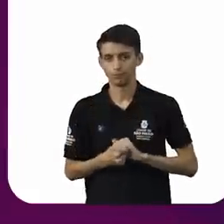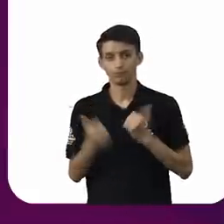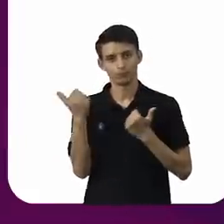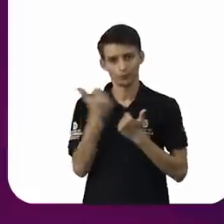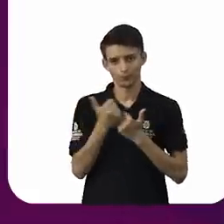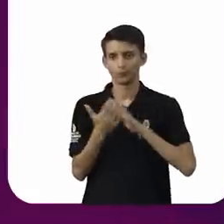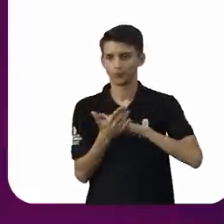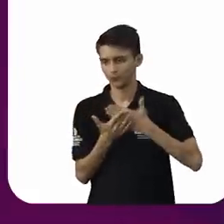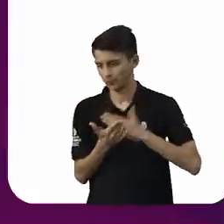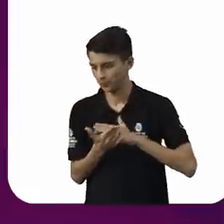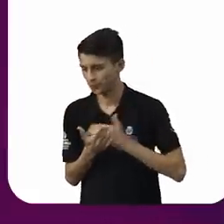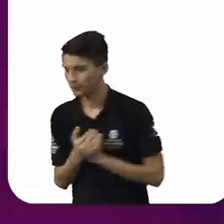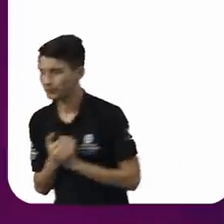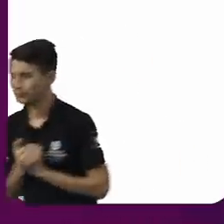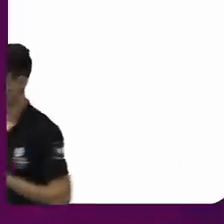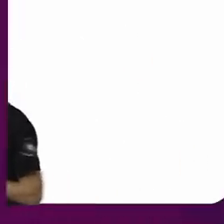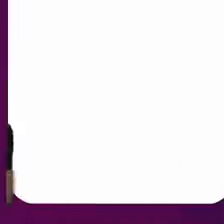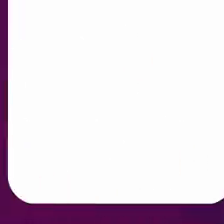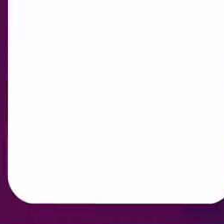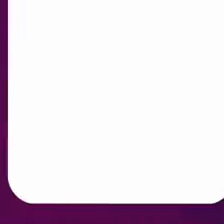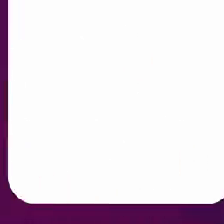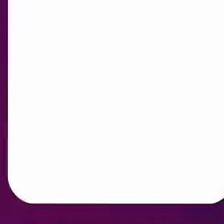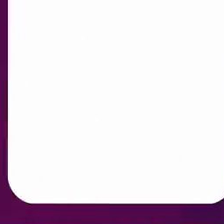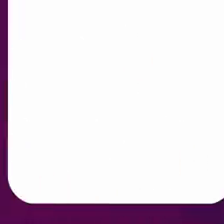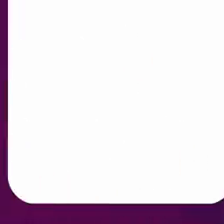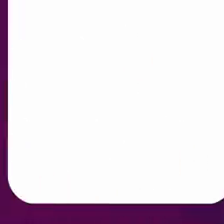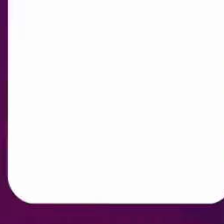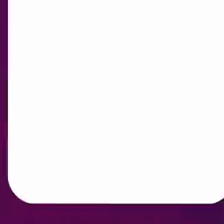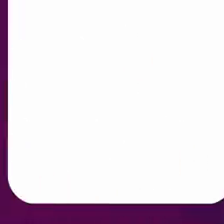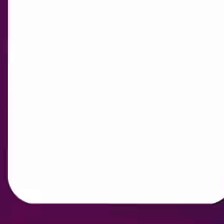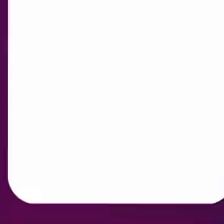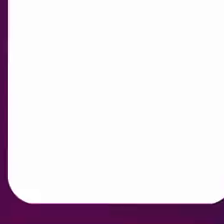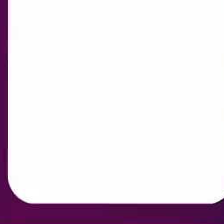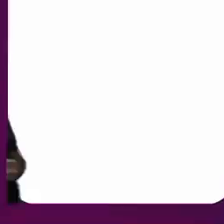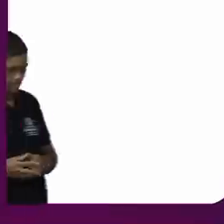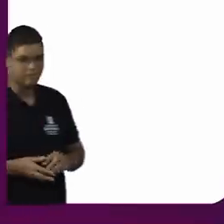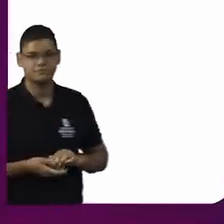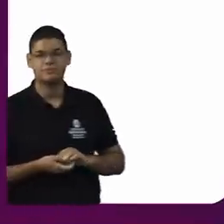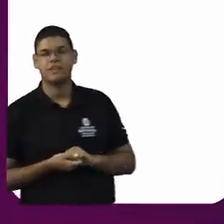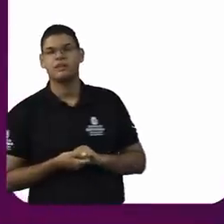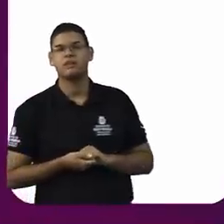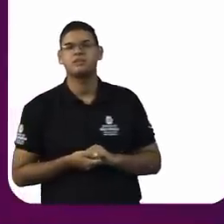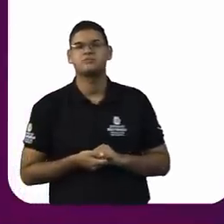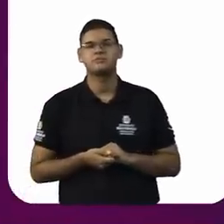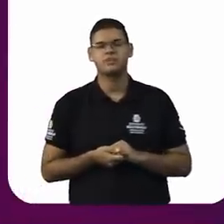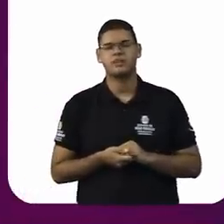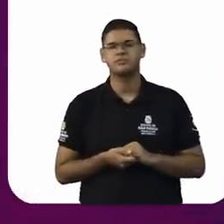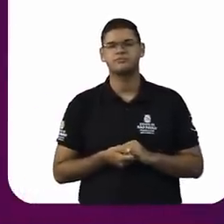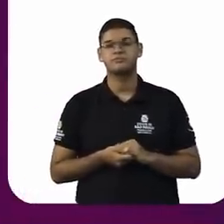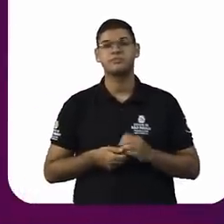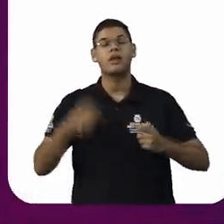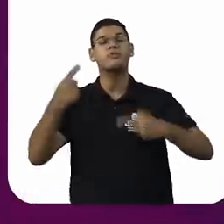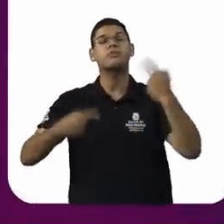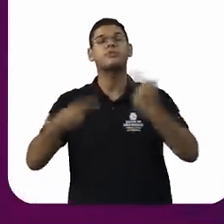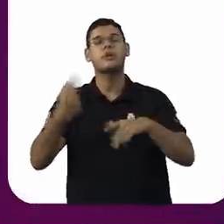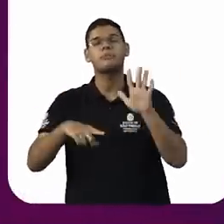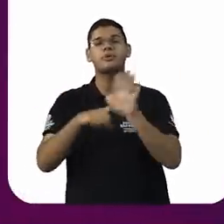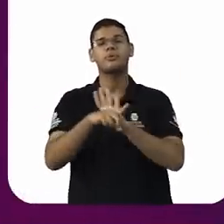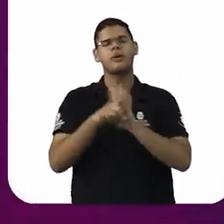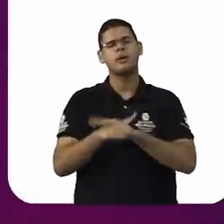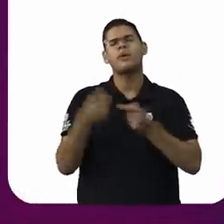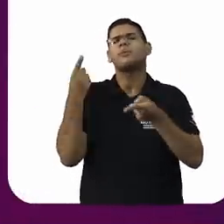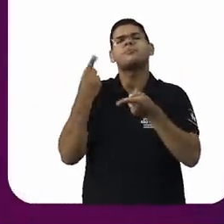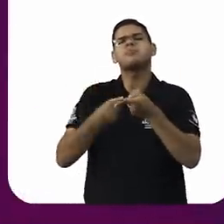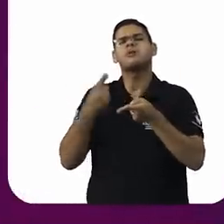linha que a doutora Adriana expôs agora, por que é importante ter o empoderamento feminino como pauta